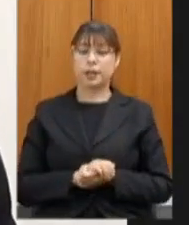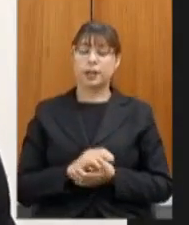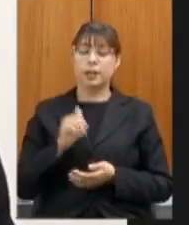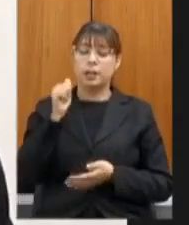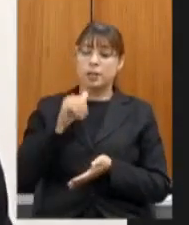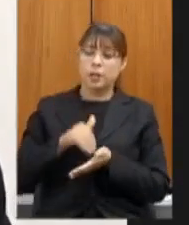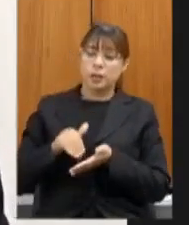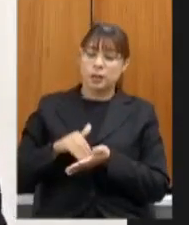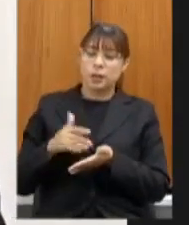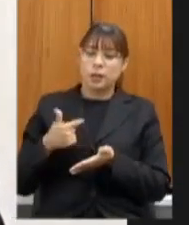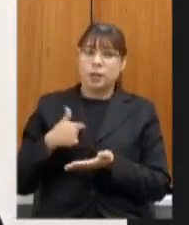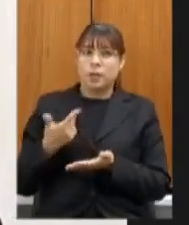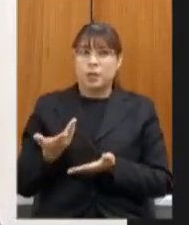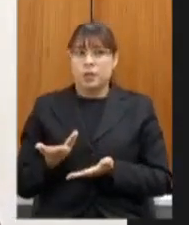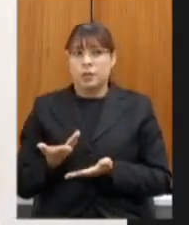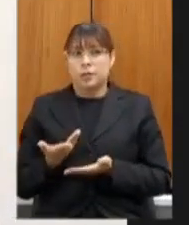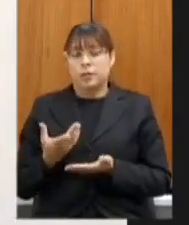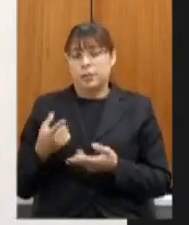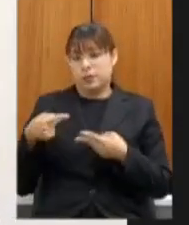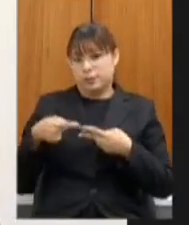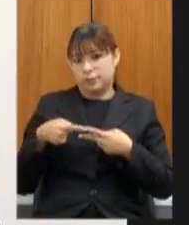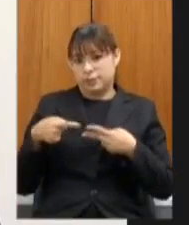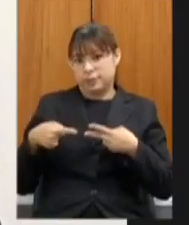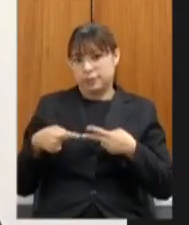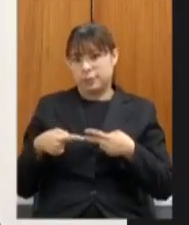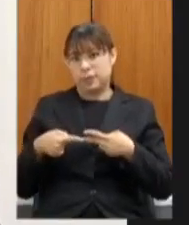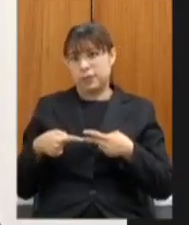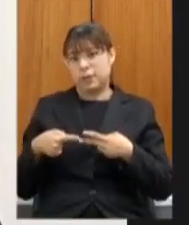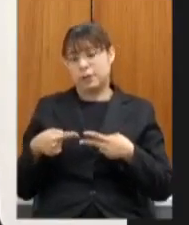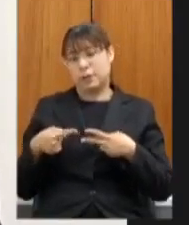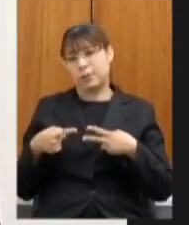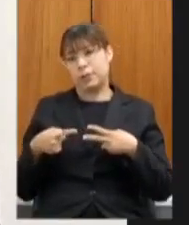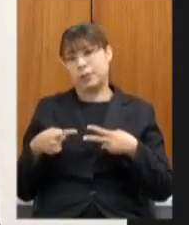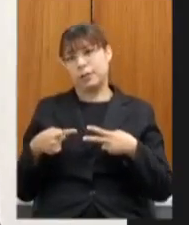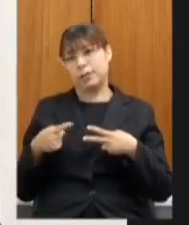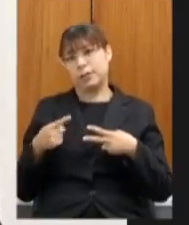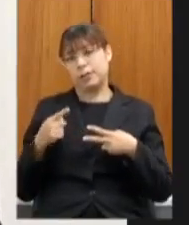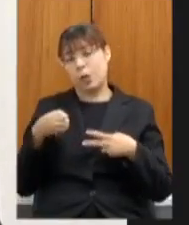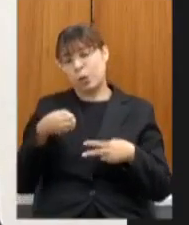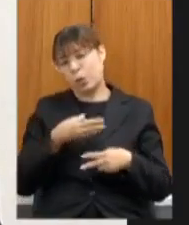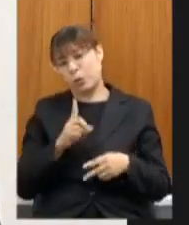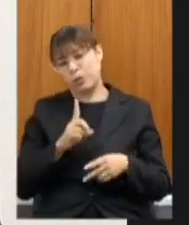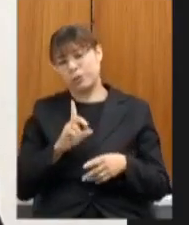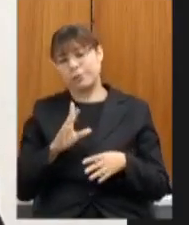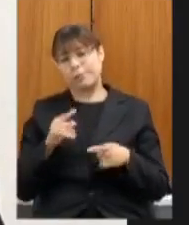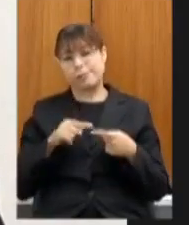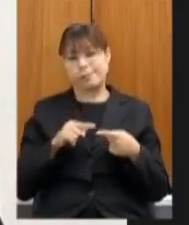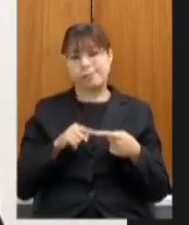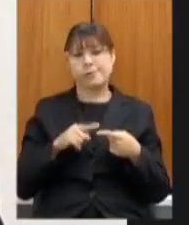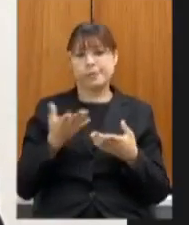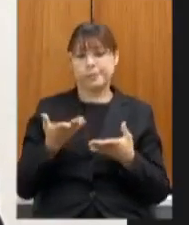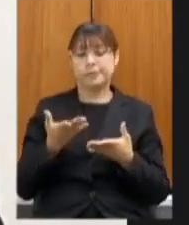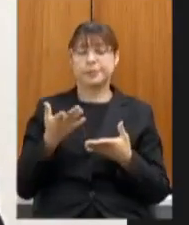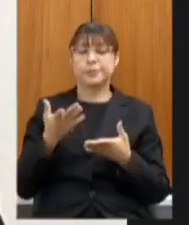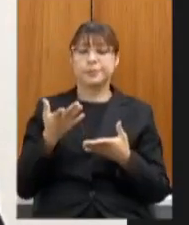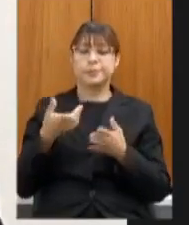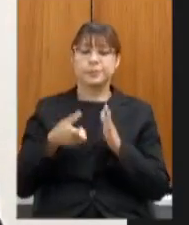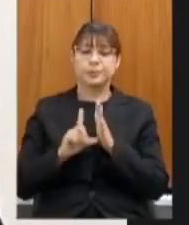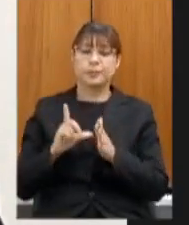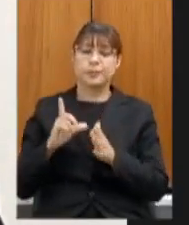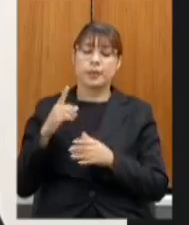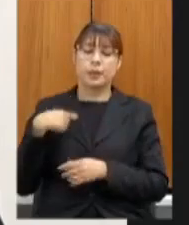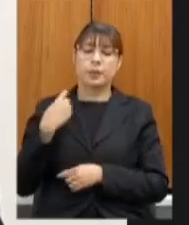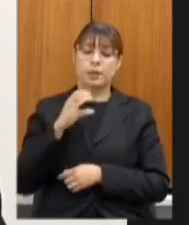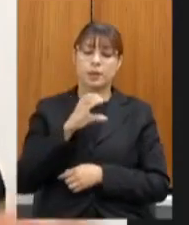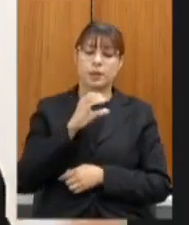secretária eu trago aqui dois assuntos que não é tão novo um trago aqui inspirado nosso deputado Carlos Pimenta que